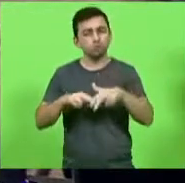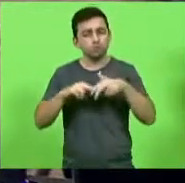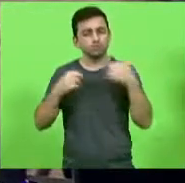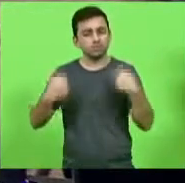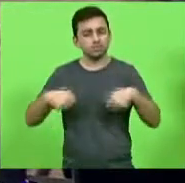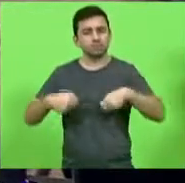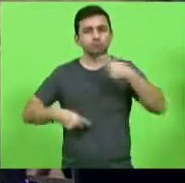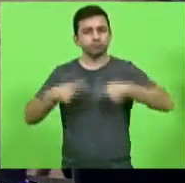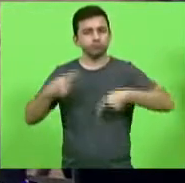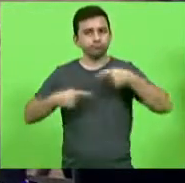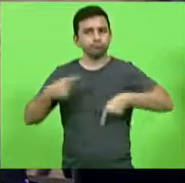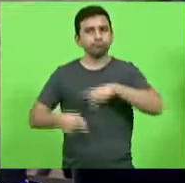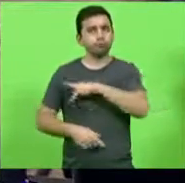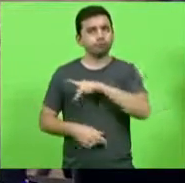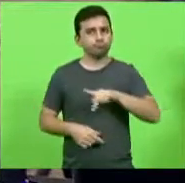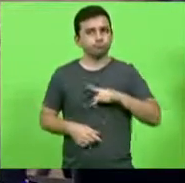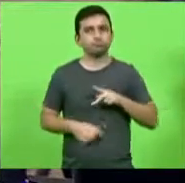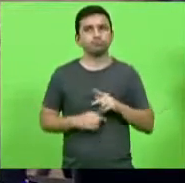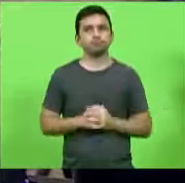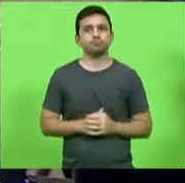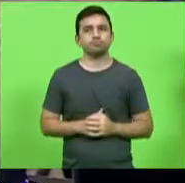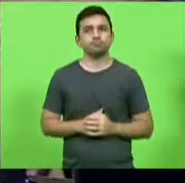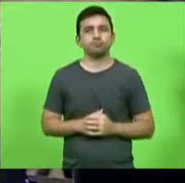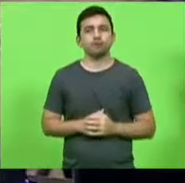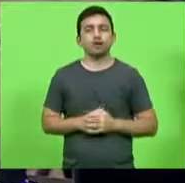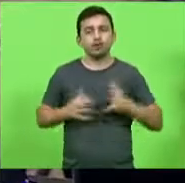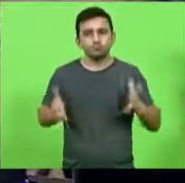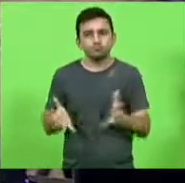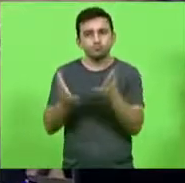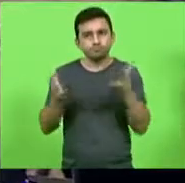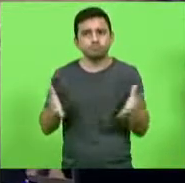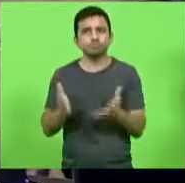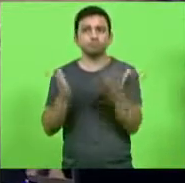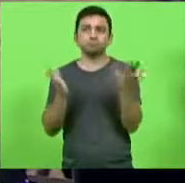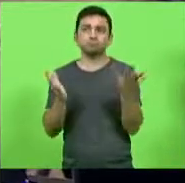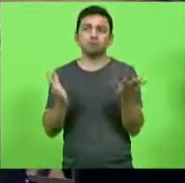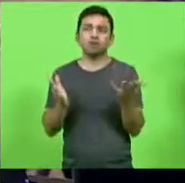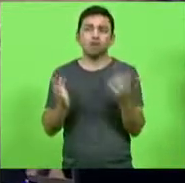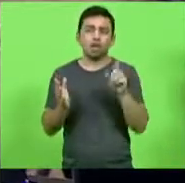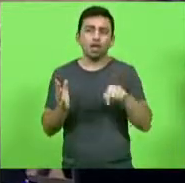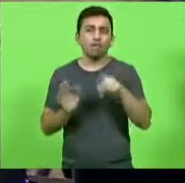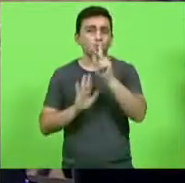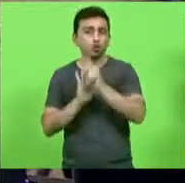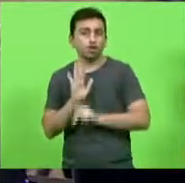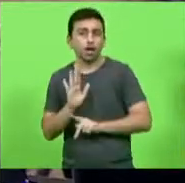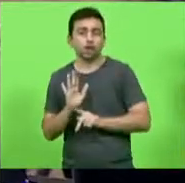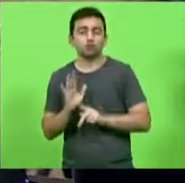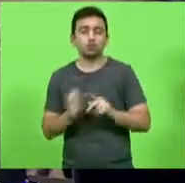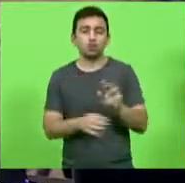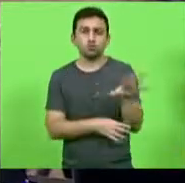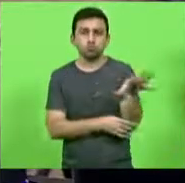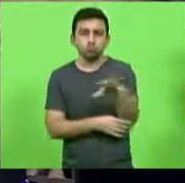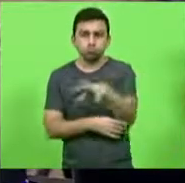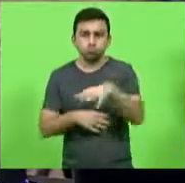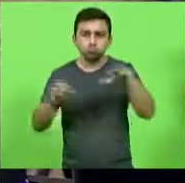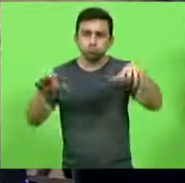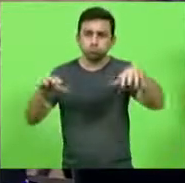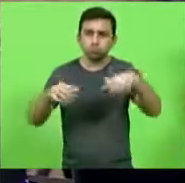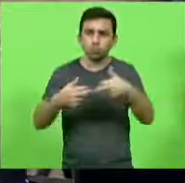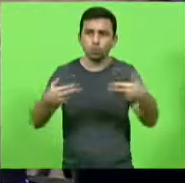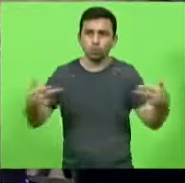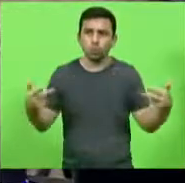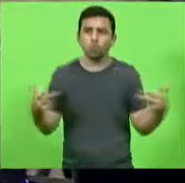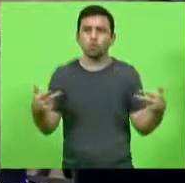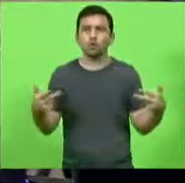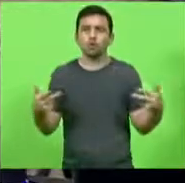públicas 30 segundos deputado de incentivo sejam a projetos de irrigação para as lavouras para a